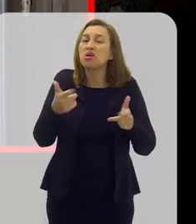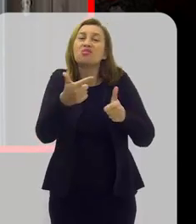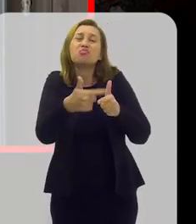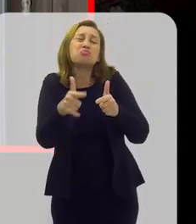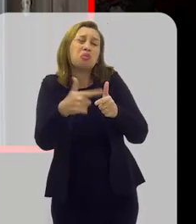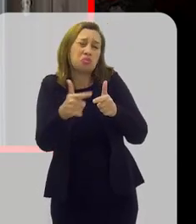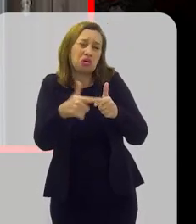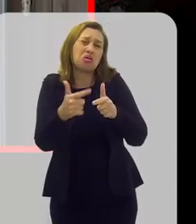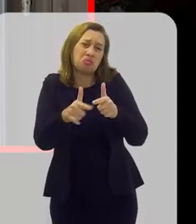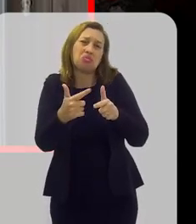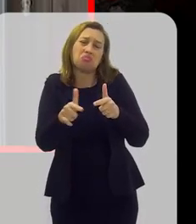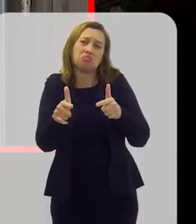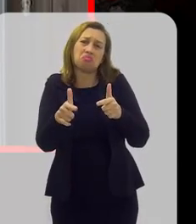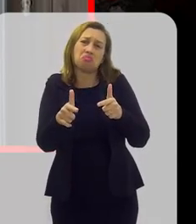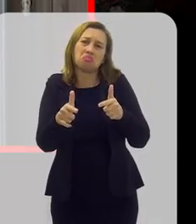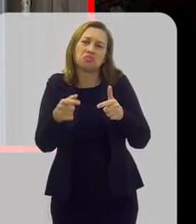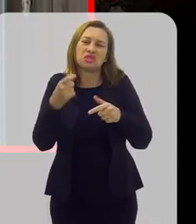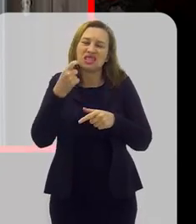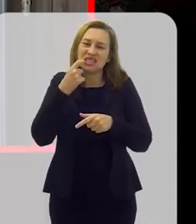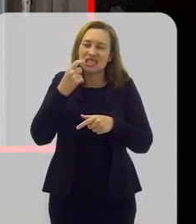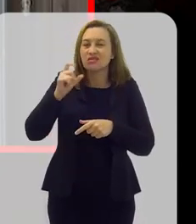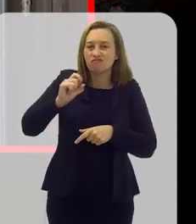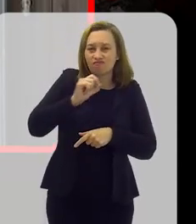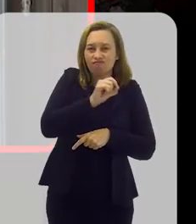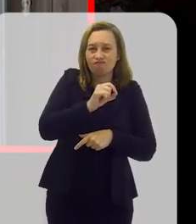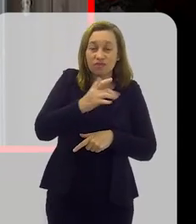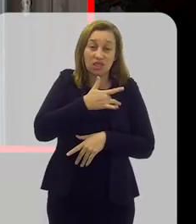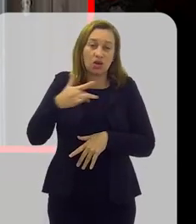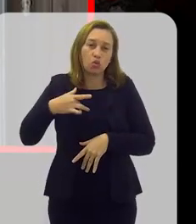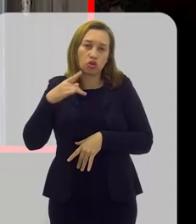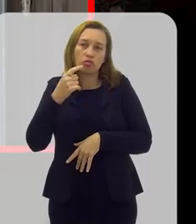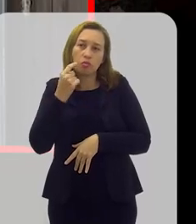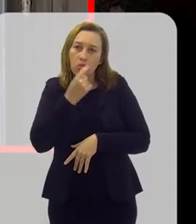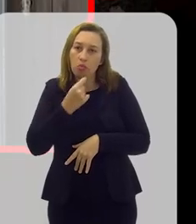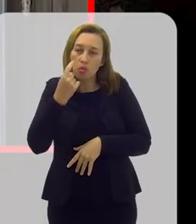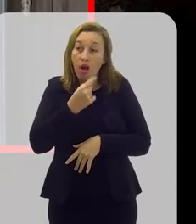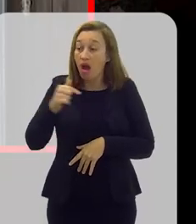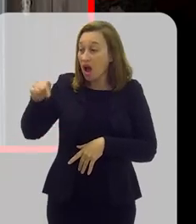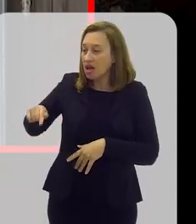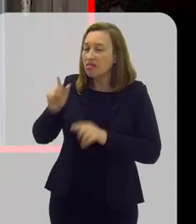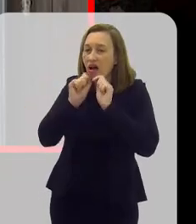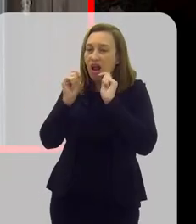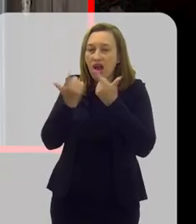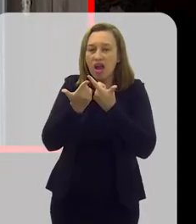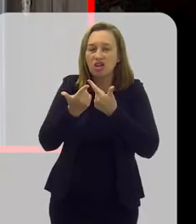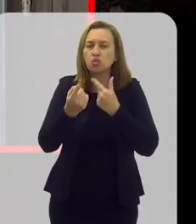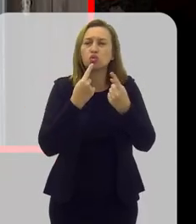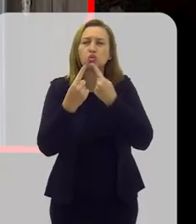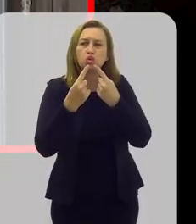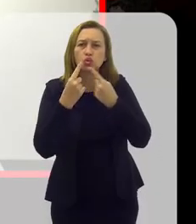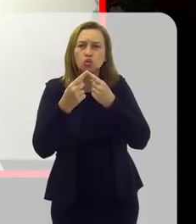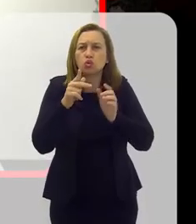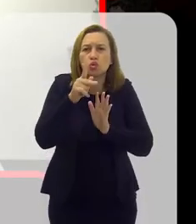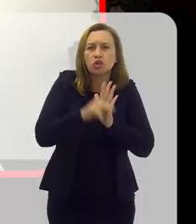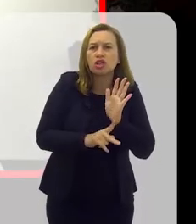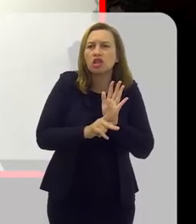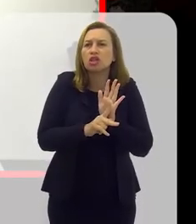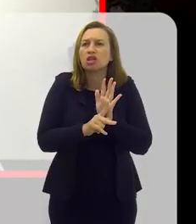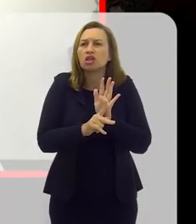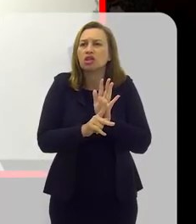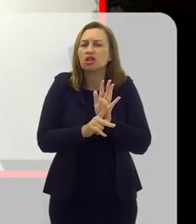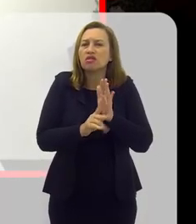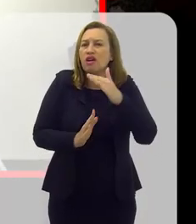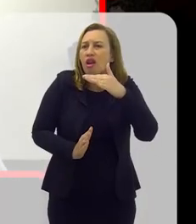problemática, né? Da cara em si, da saúde bucal. Aqui na Lerge, a discute um projeto que fala